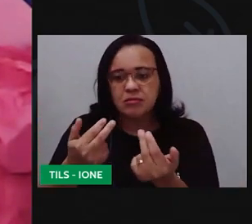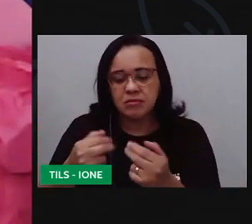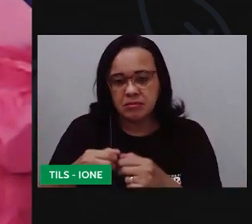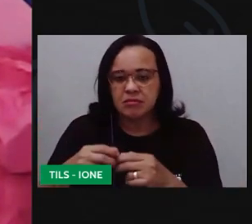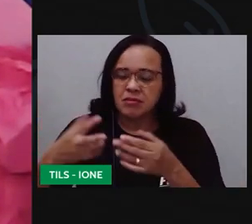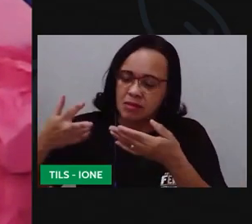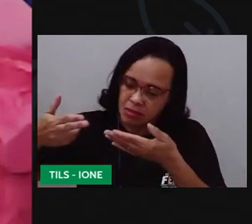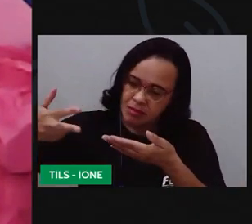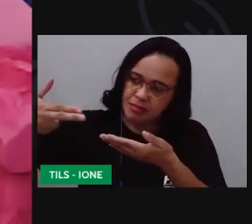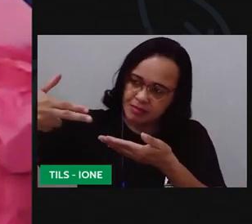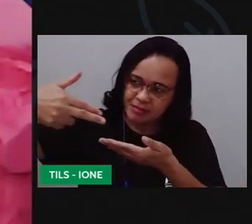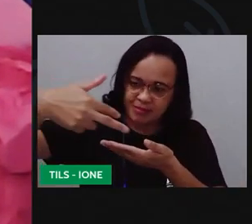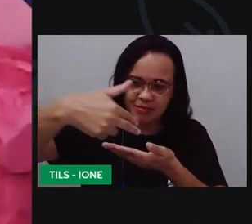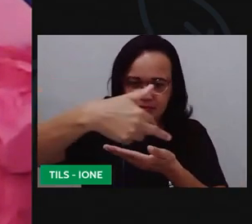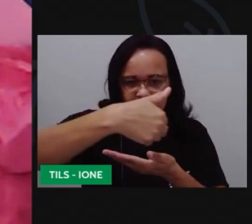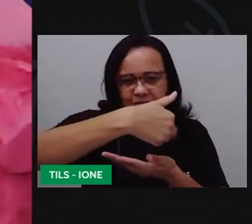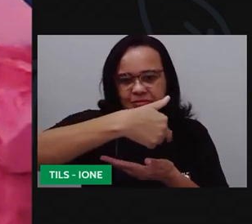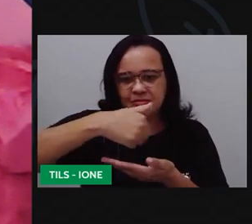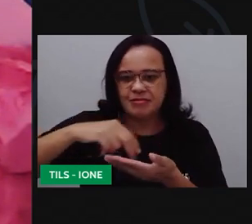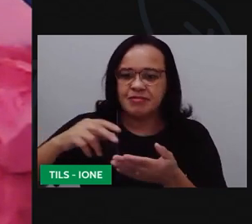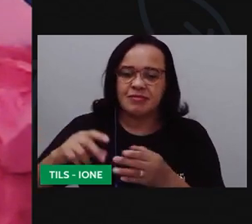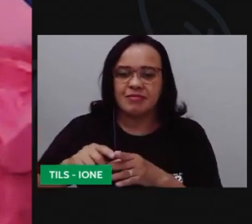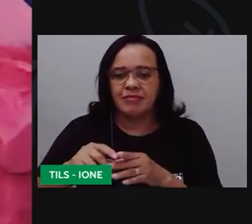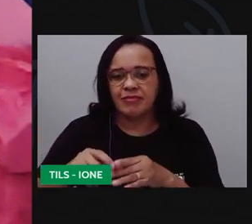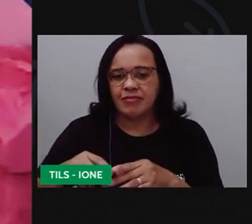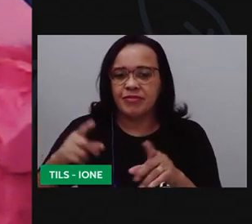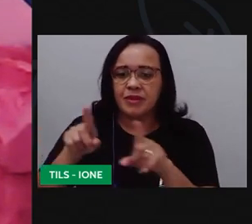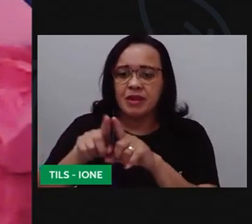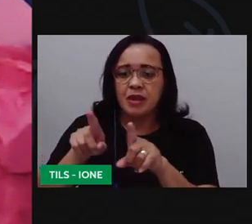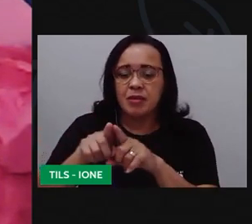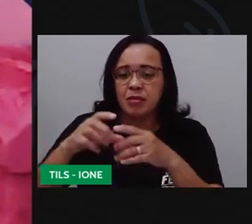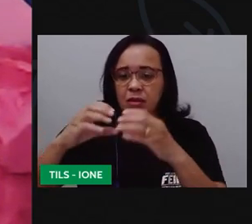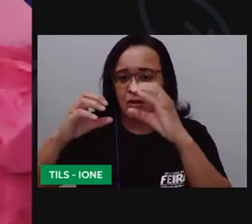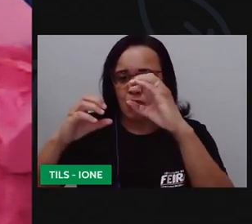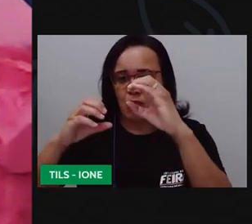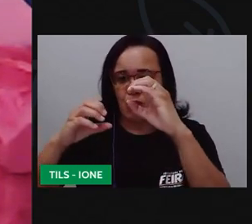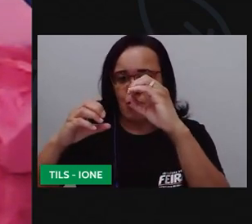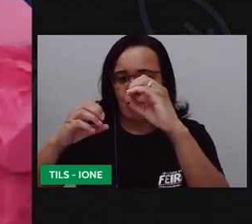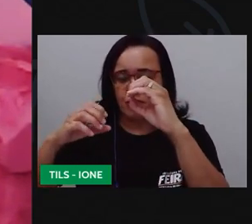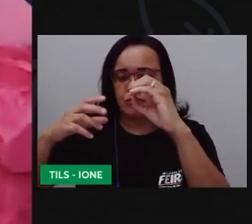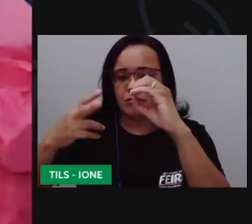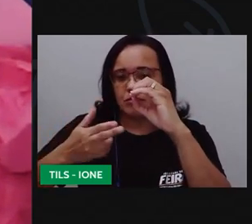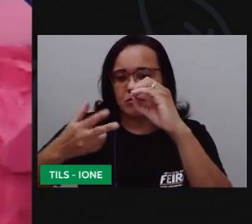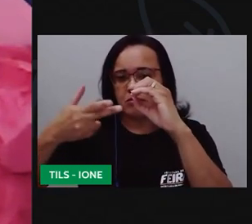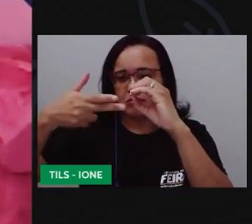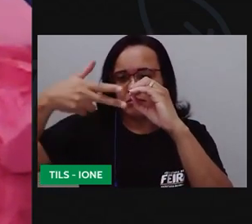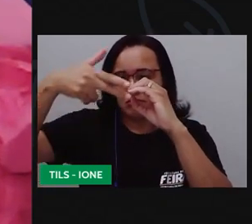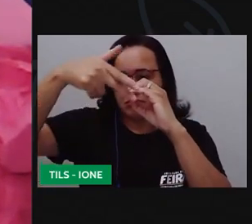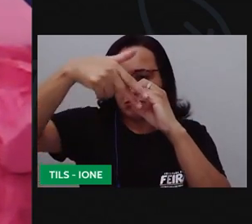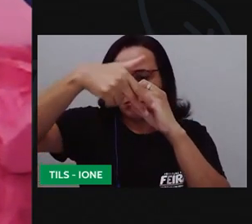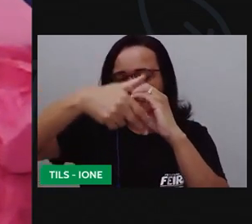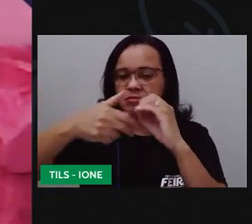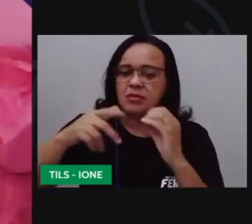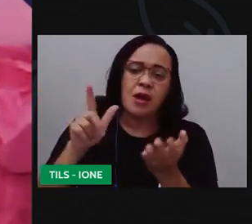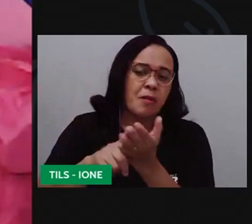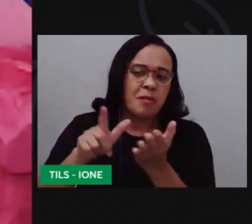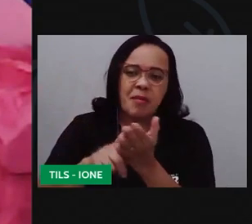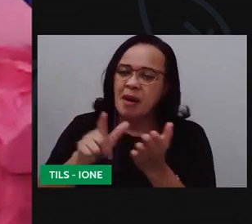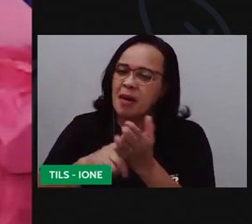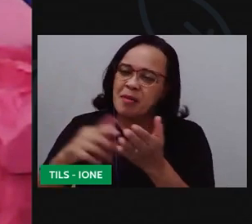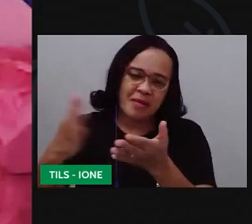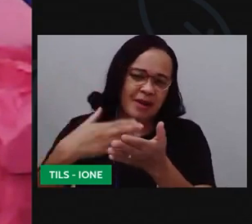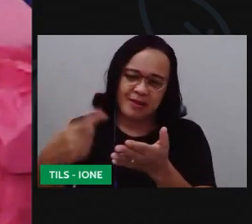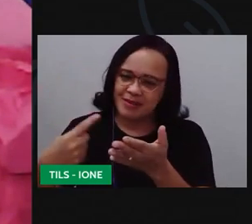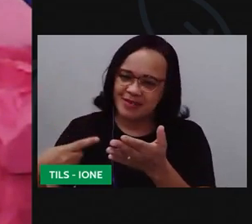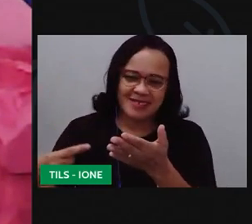corto meu círculo que vai ser a lente da minha câmera ó o papel de rascunho gastei alguma coisa? negativo